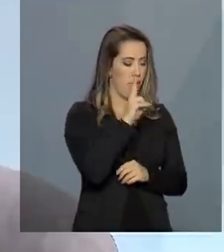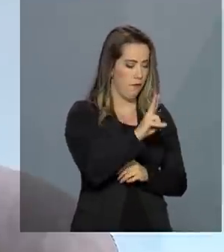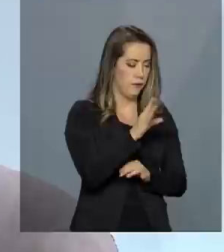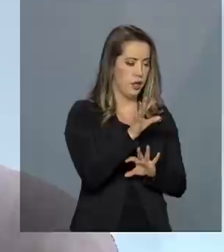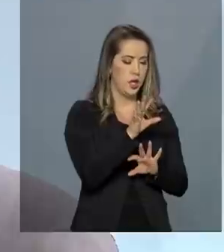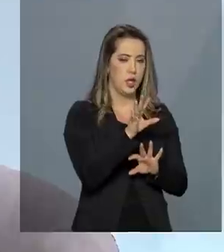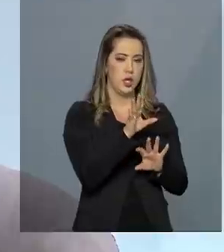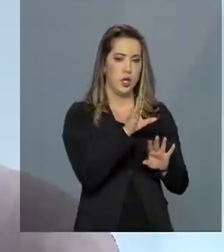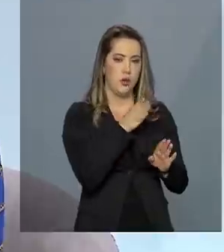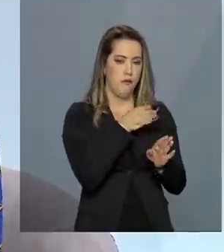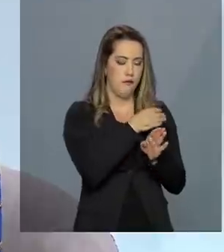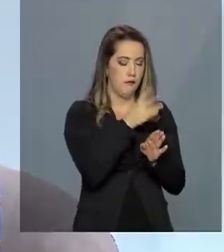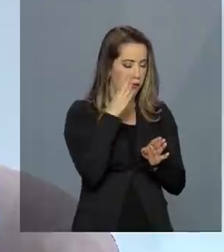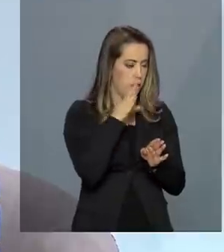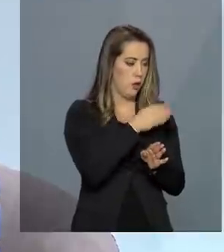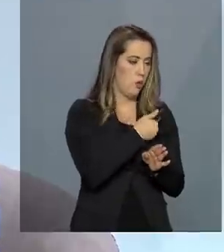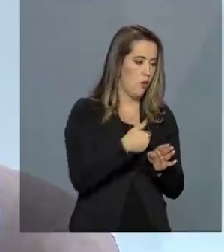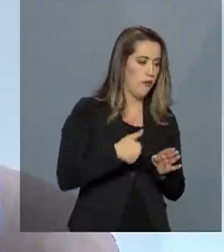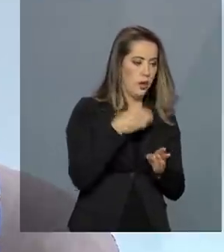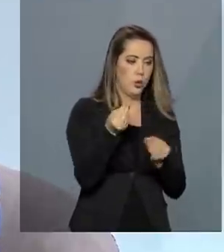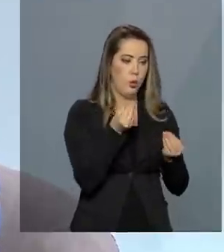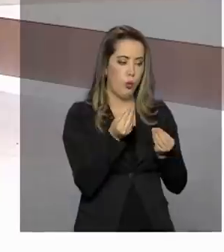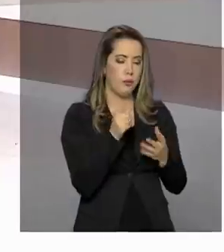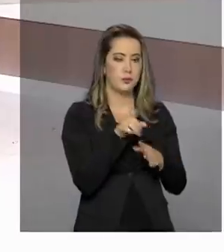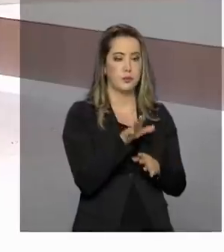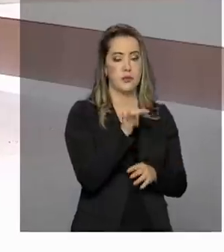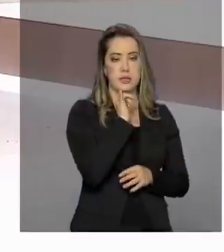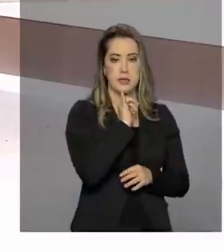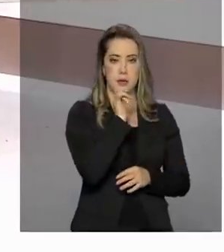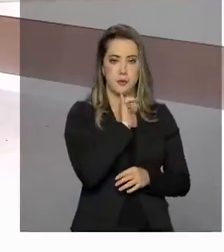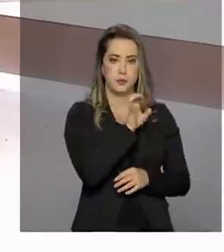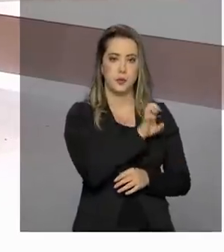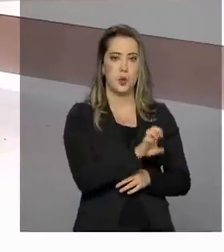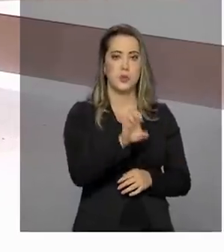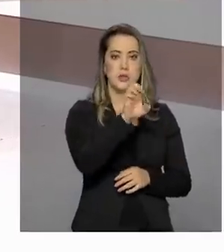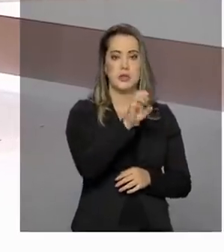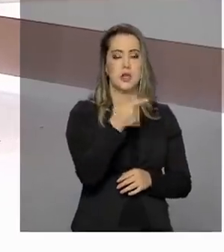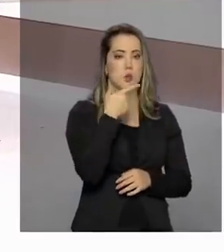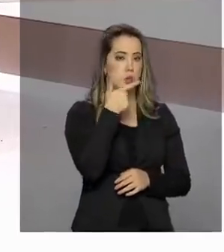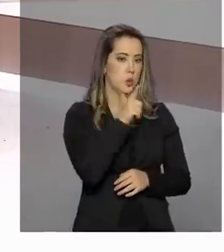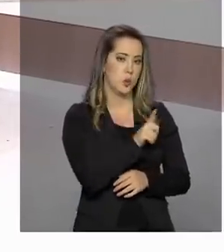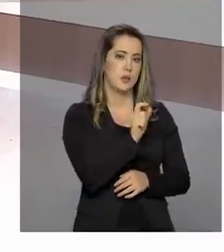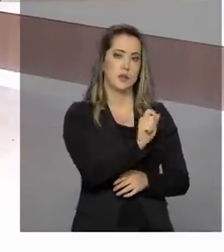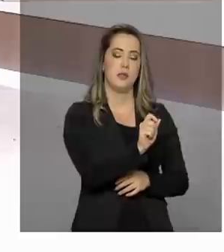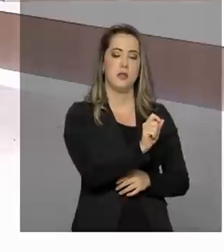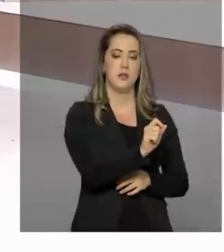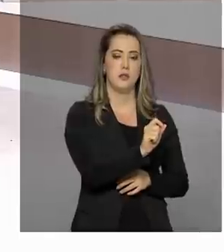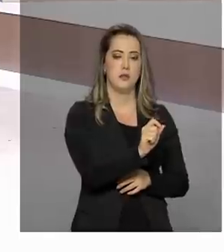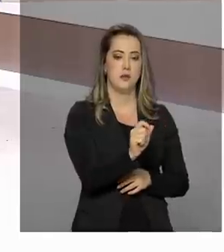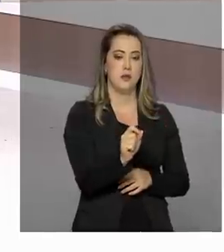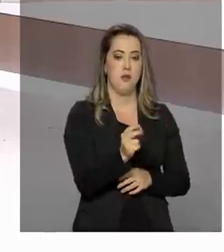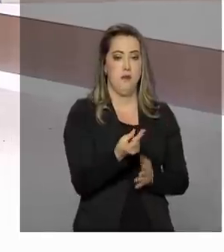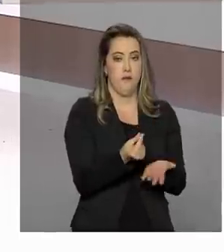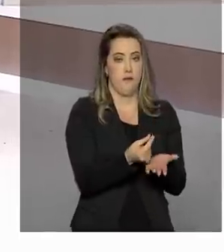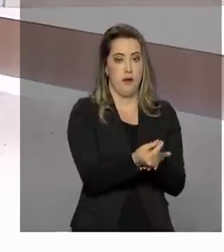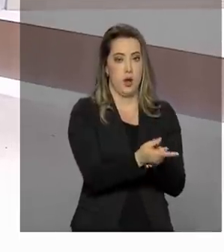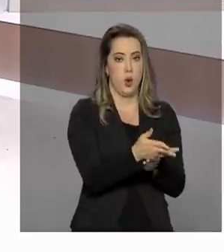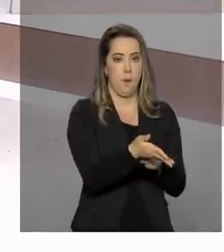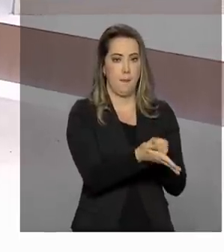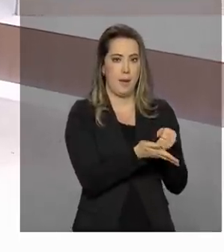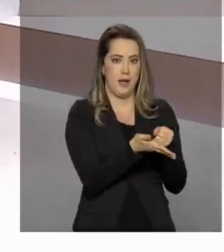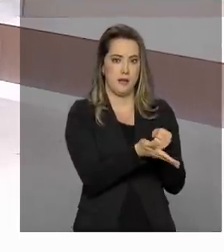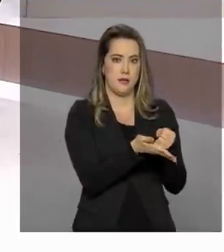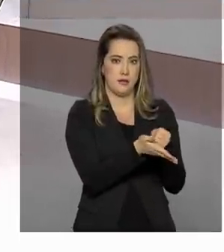ótica estadual. Ou seja, os estados que não alcançavam o valor anual mínimo